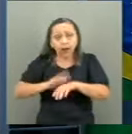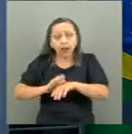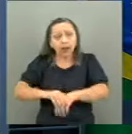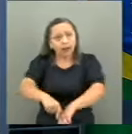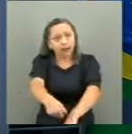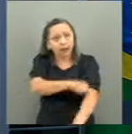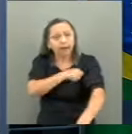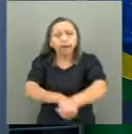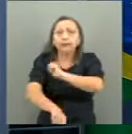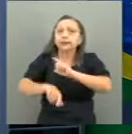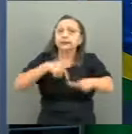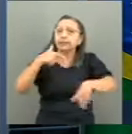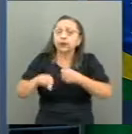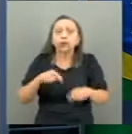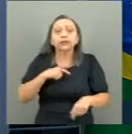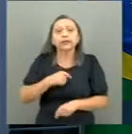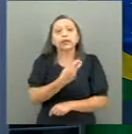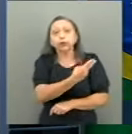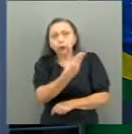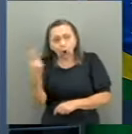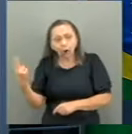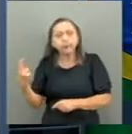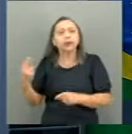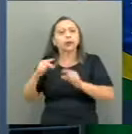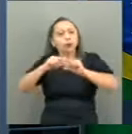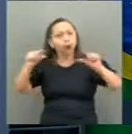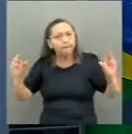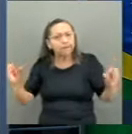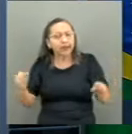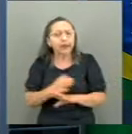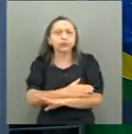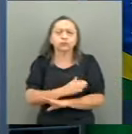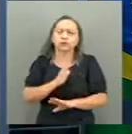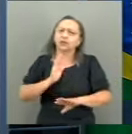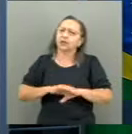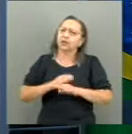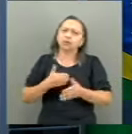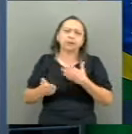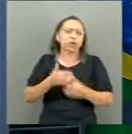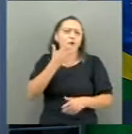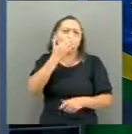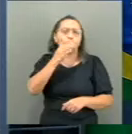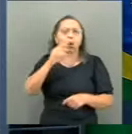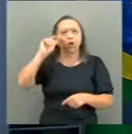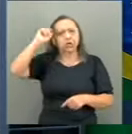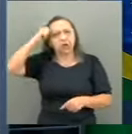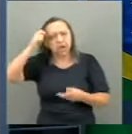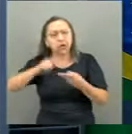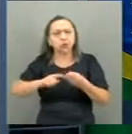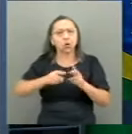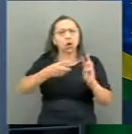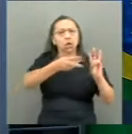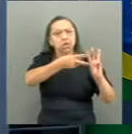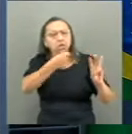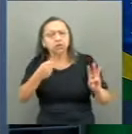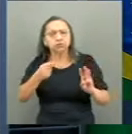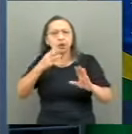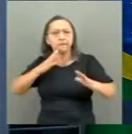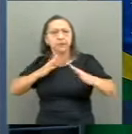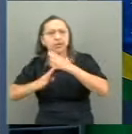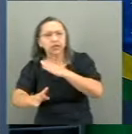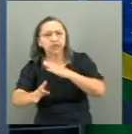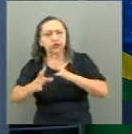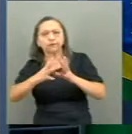gente, com nome e sobrenome, independência negro, branco, índio, imigrante ou imigrante, refugiado,